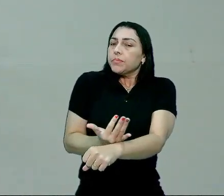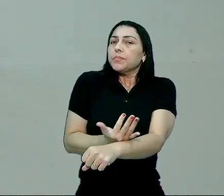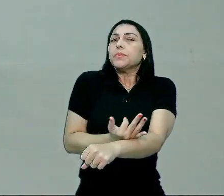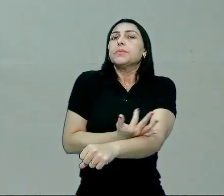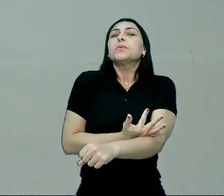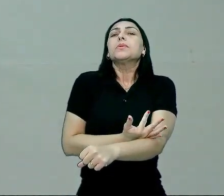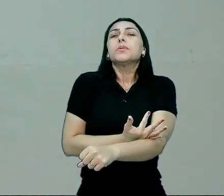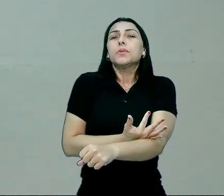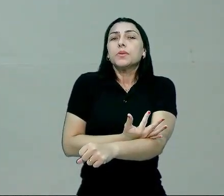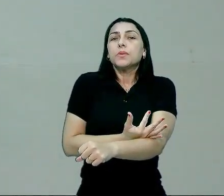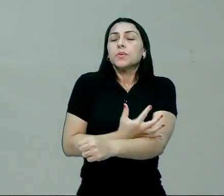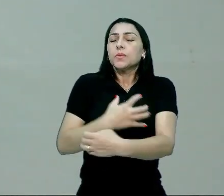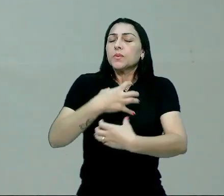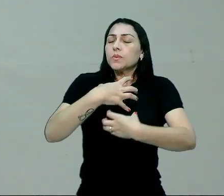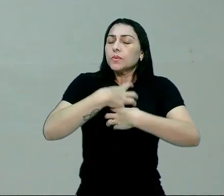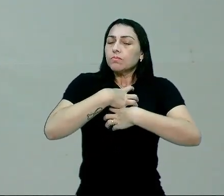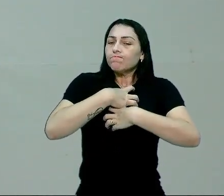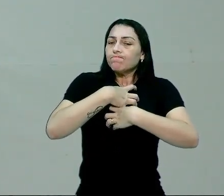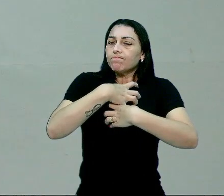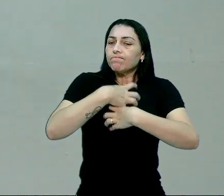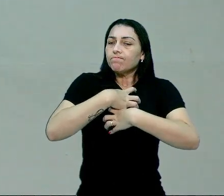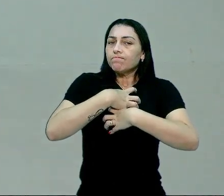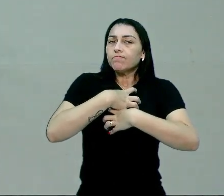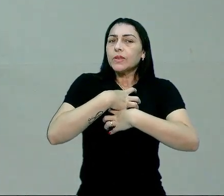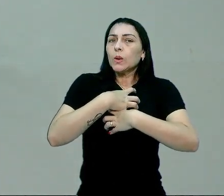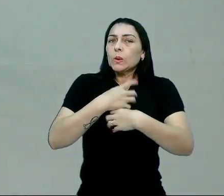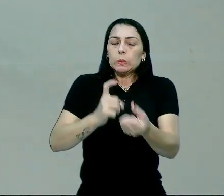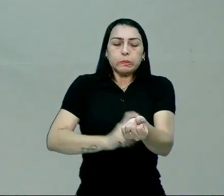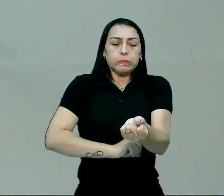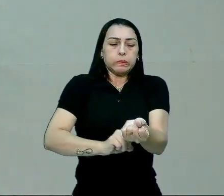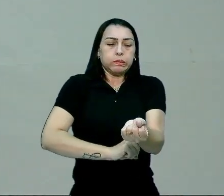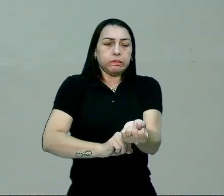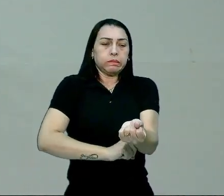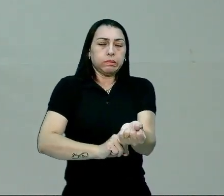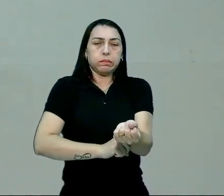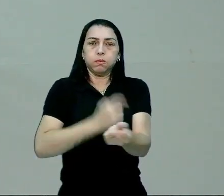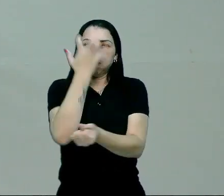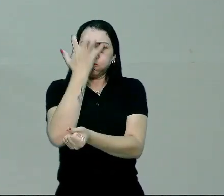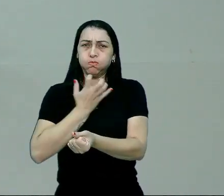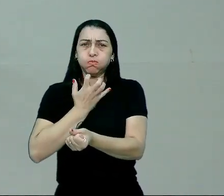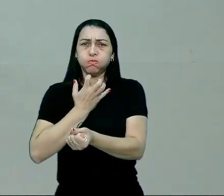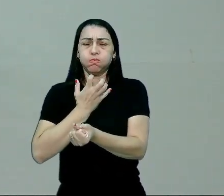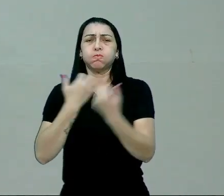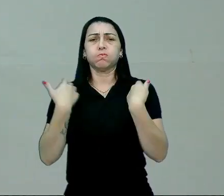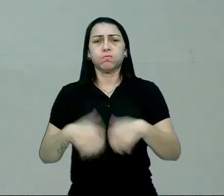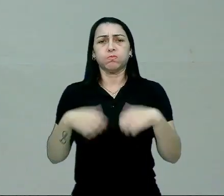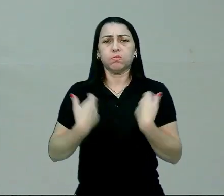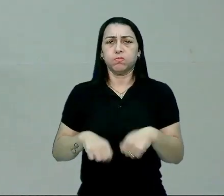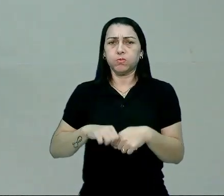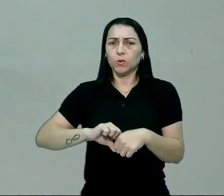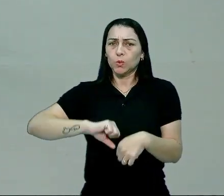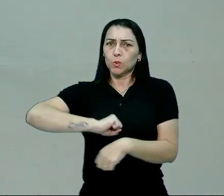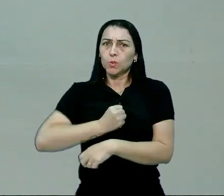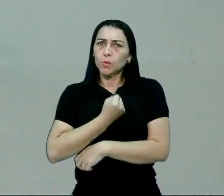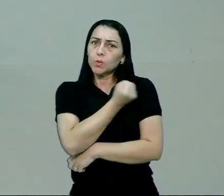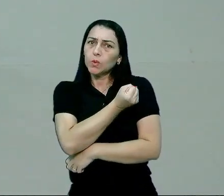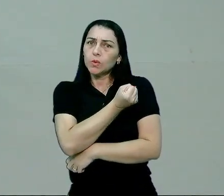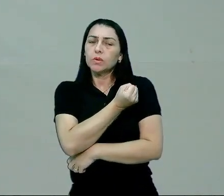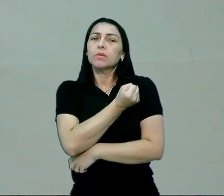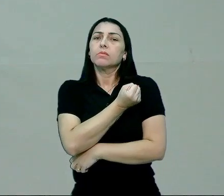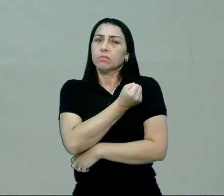do sentimento. Ah, eu estou nervoso, eu estou com muita raiva, eu estou possesso.